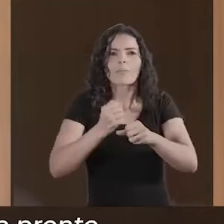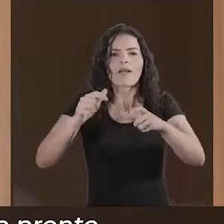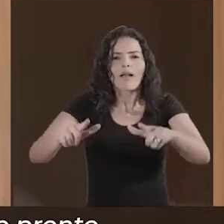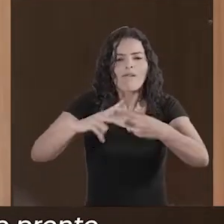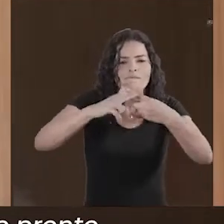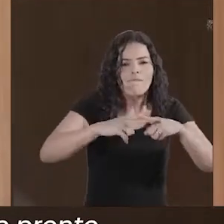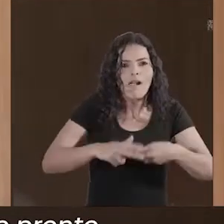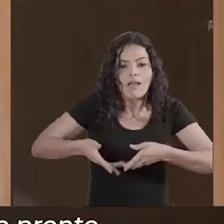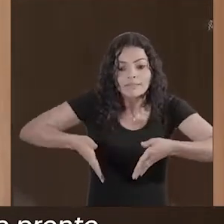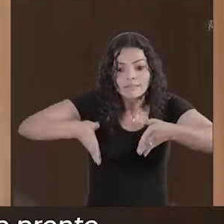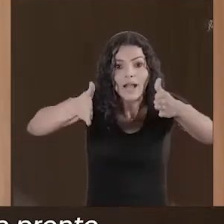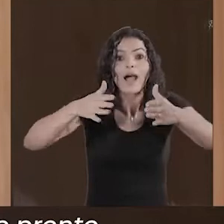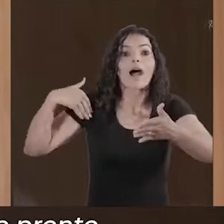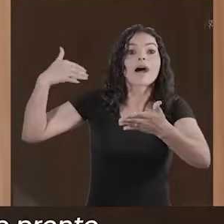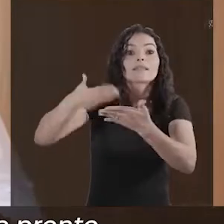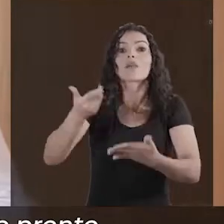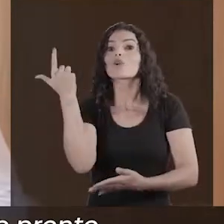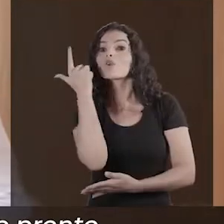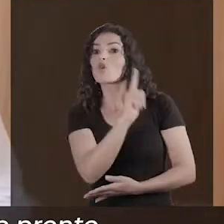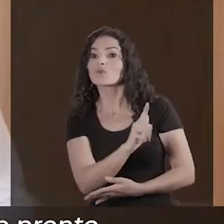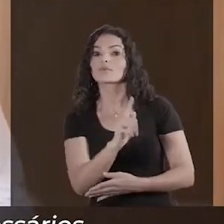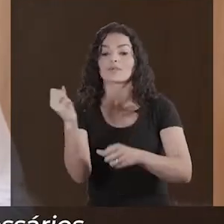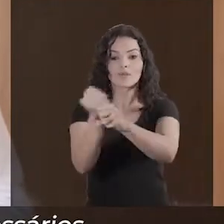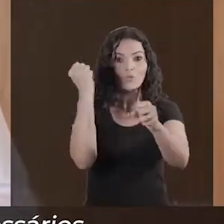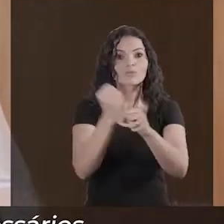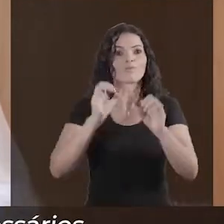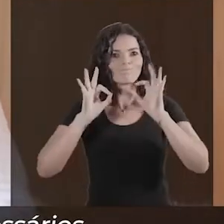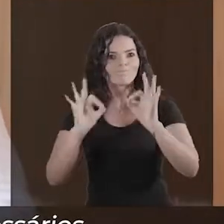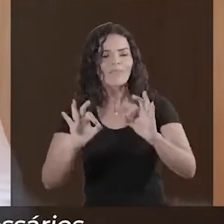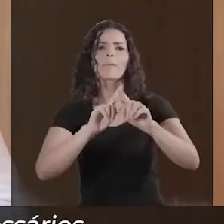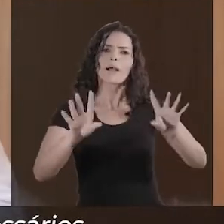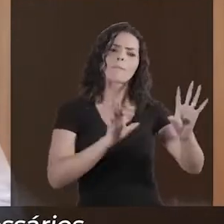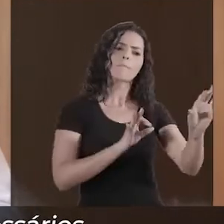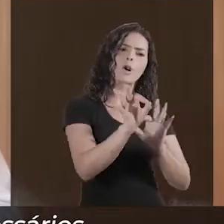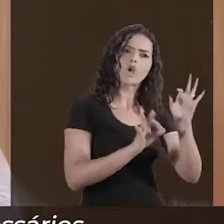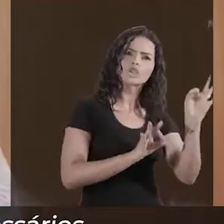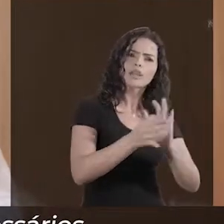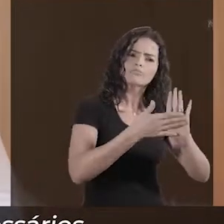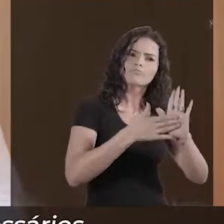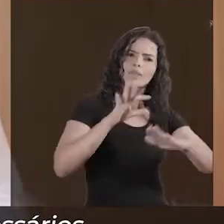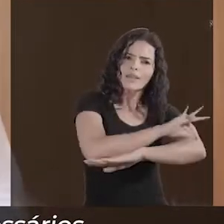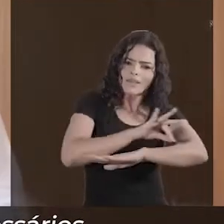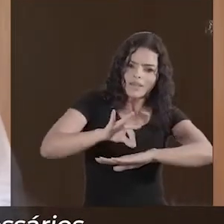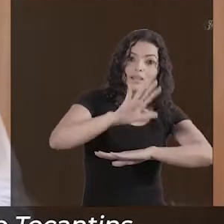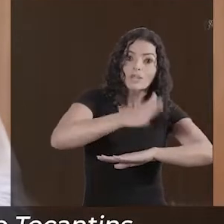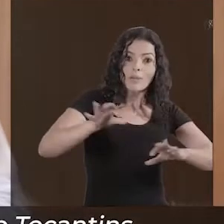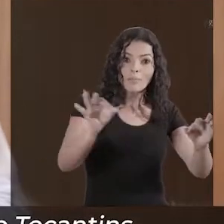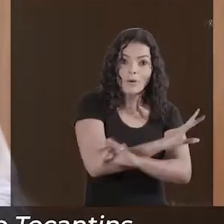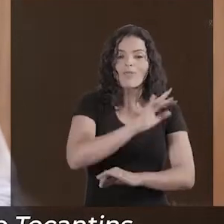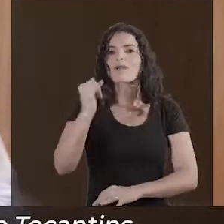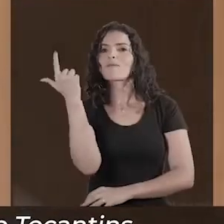o projeto, já que o EVTE está ficando pronto, mas o projeto executivo e os recursos necessários